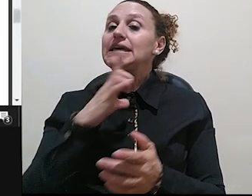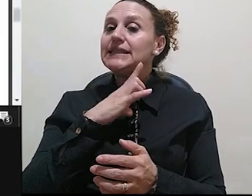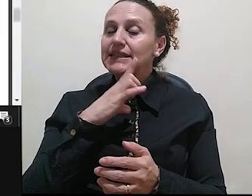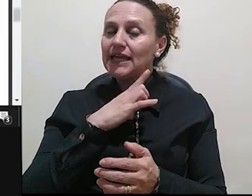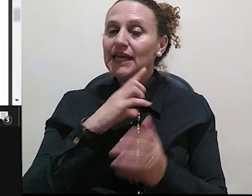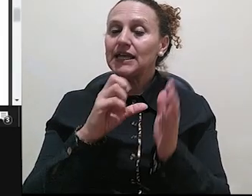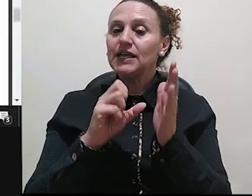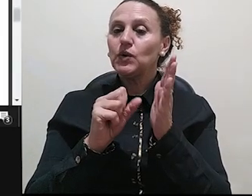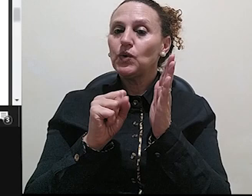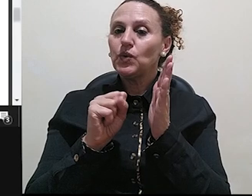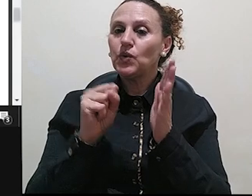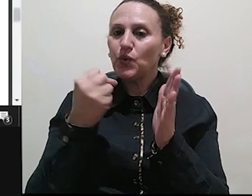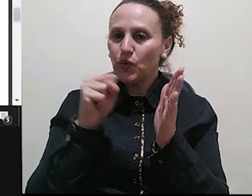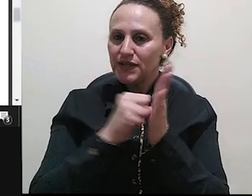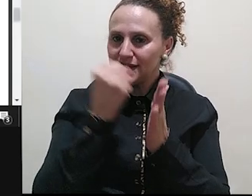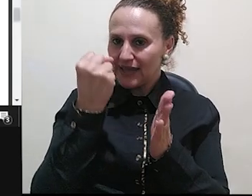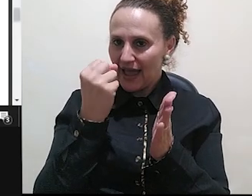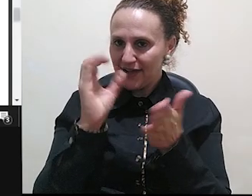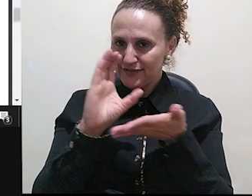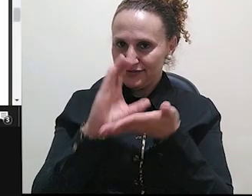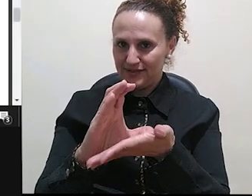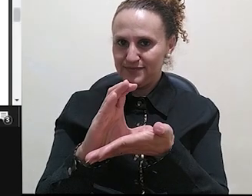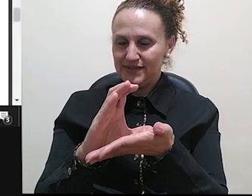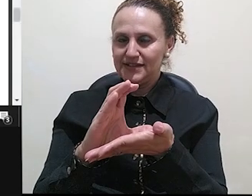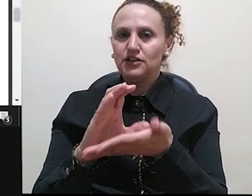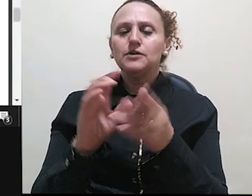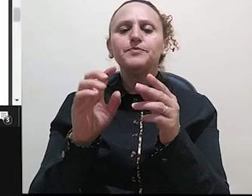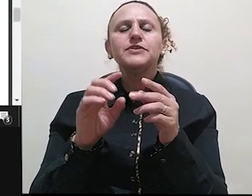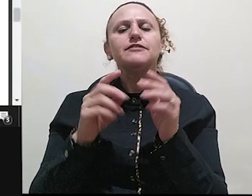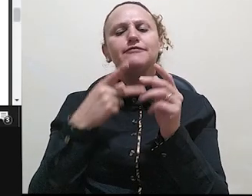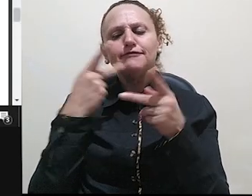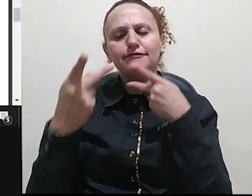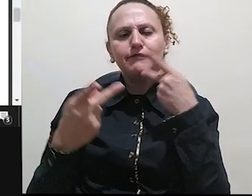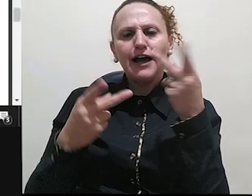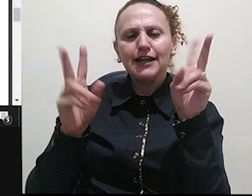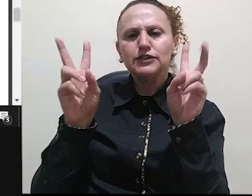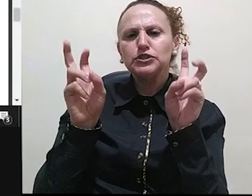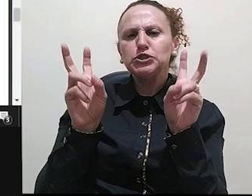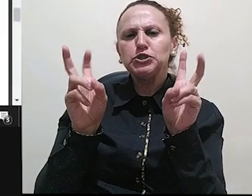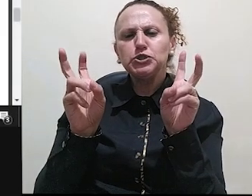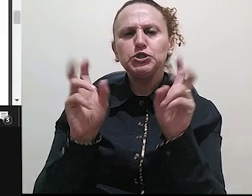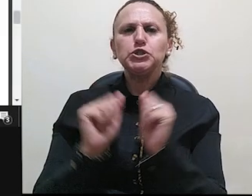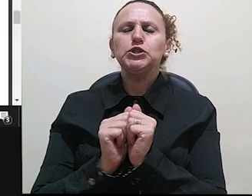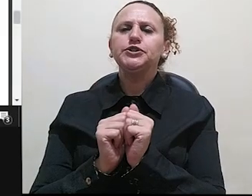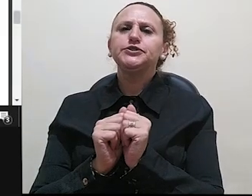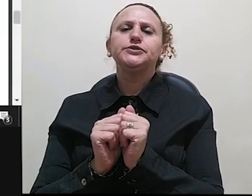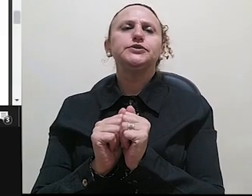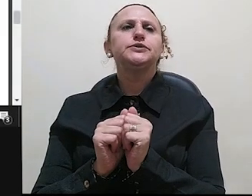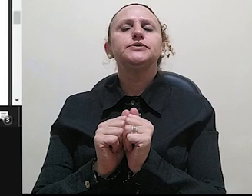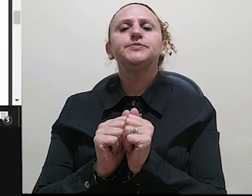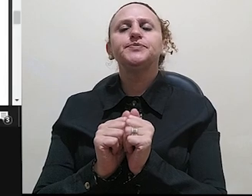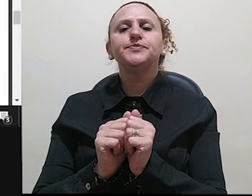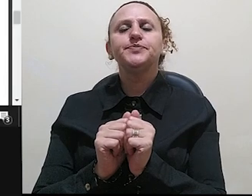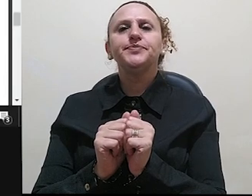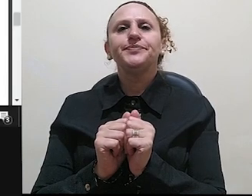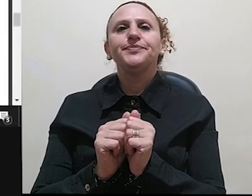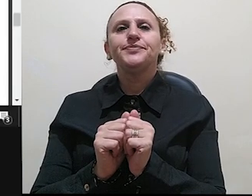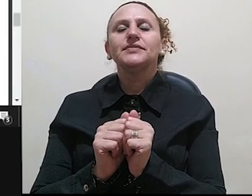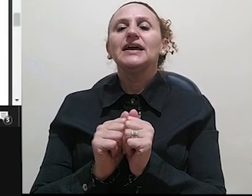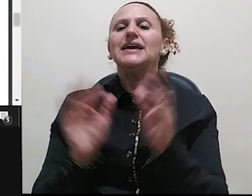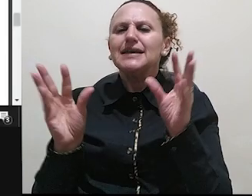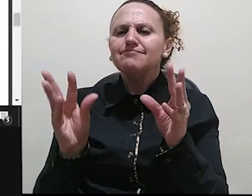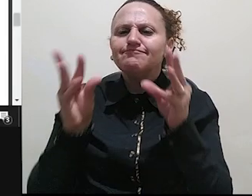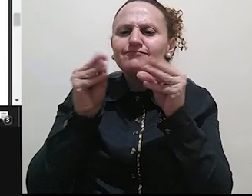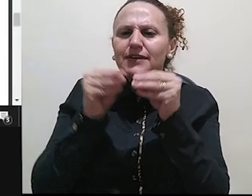capítulo, fala sobre o título, o que o autor trata no assunto, exemplifica